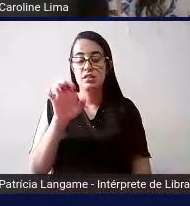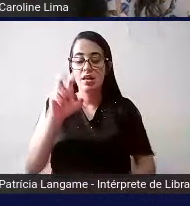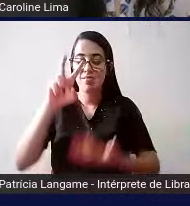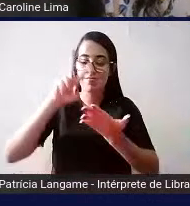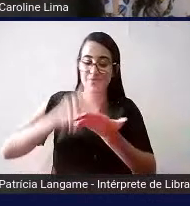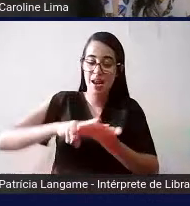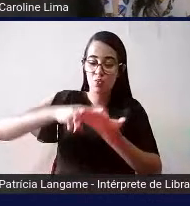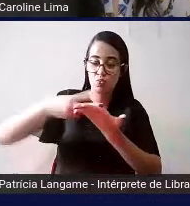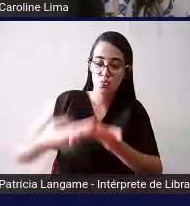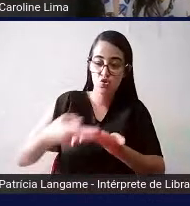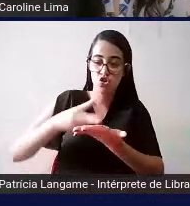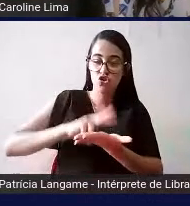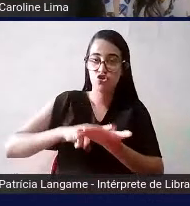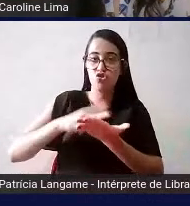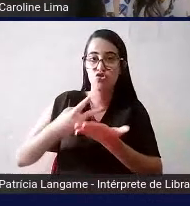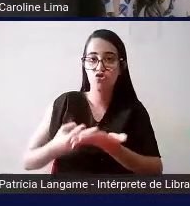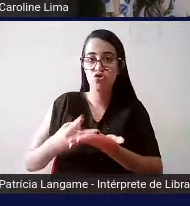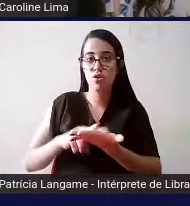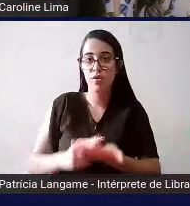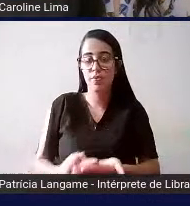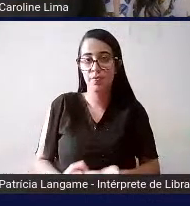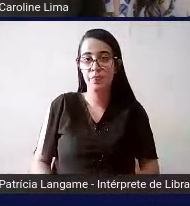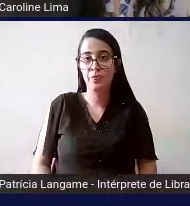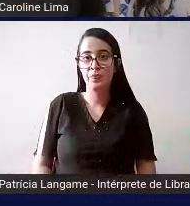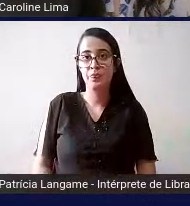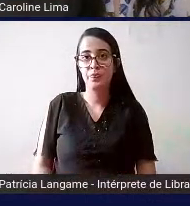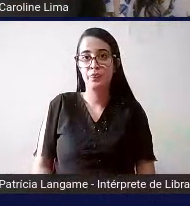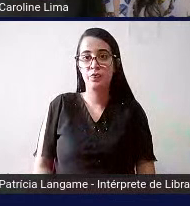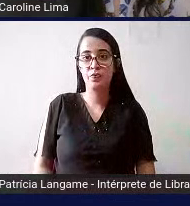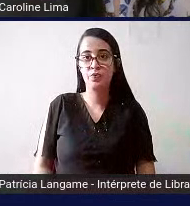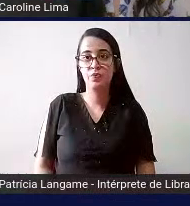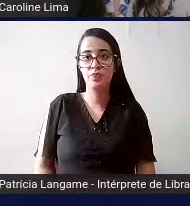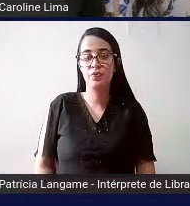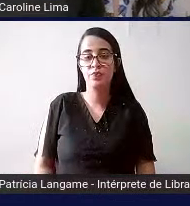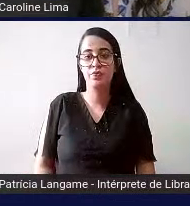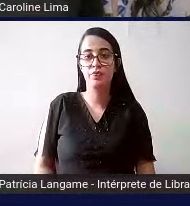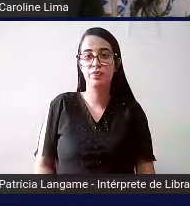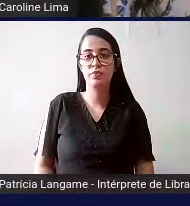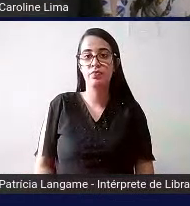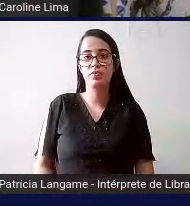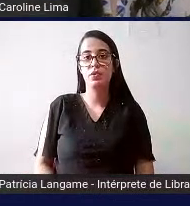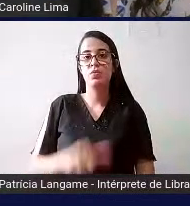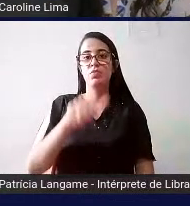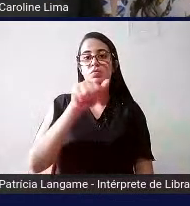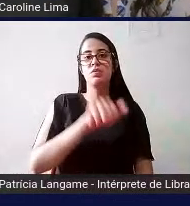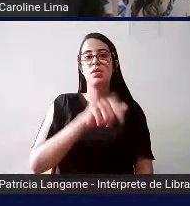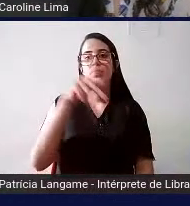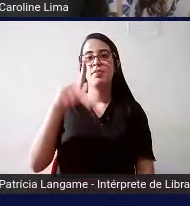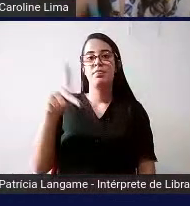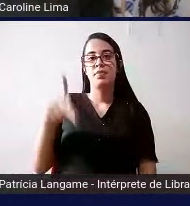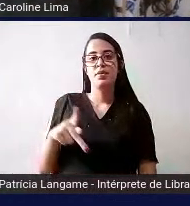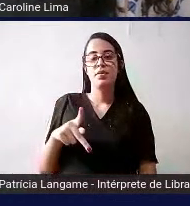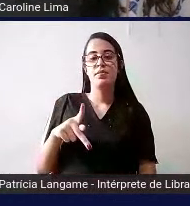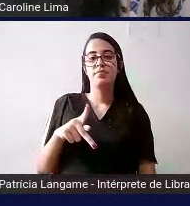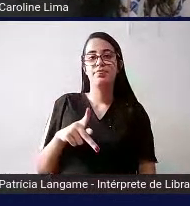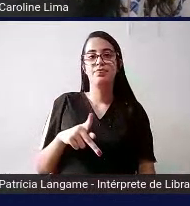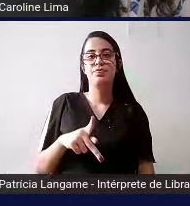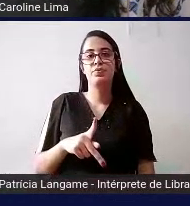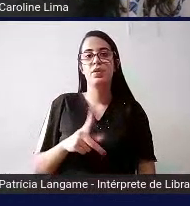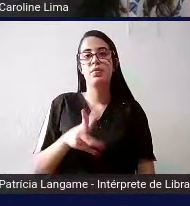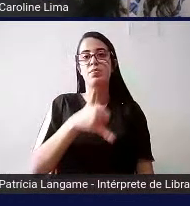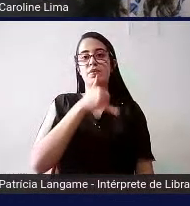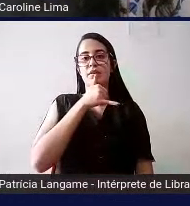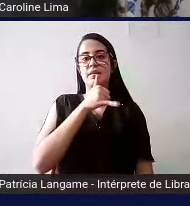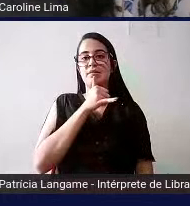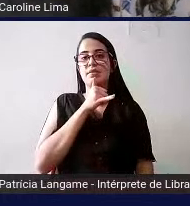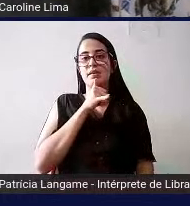funcionalidades dos aplicativos do Libre Office por exemplo o aplicativo a